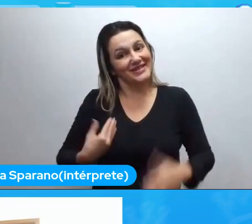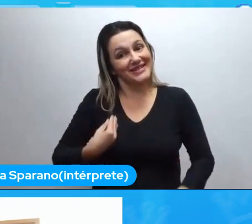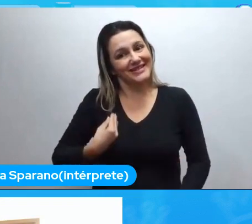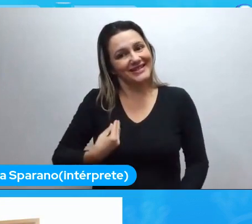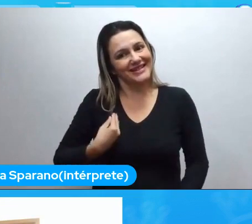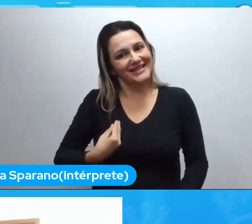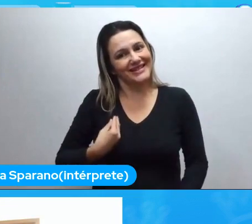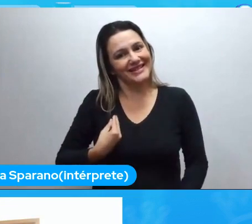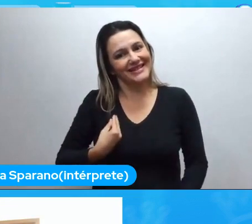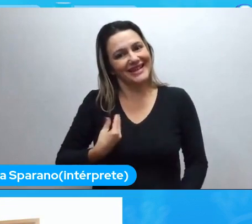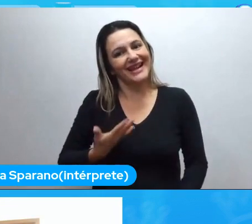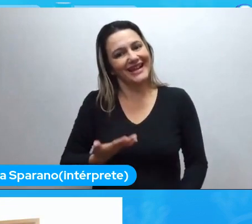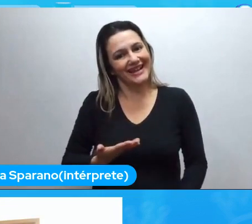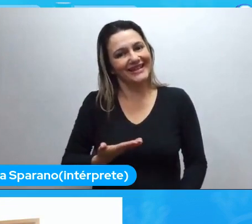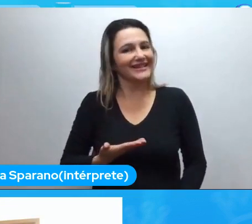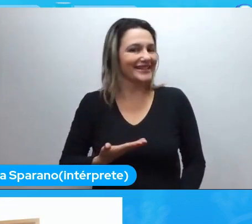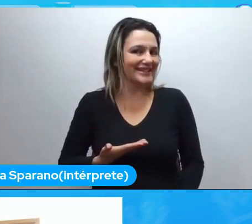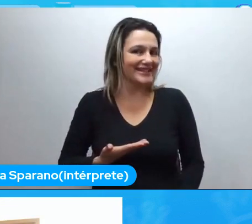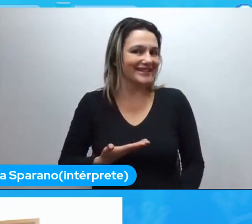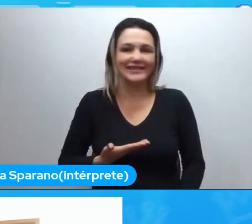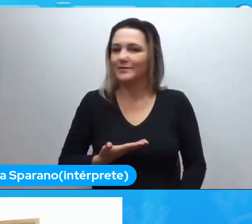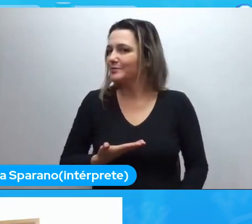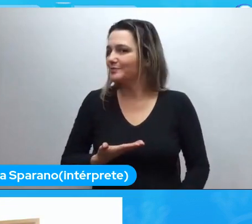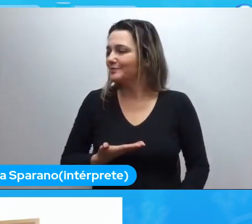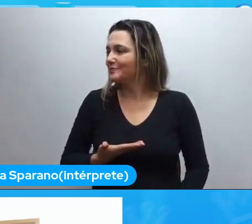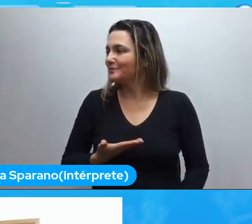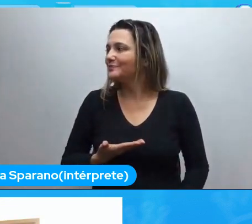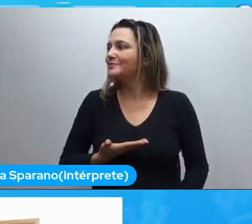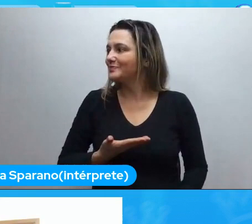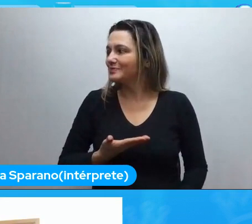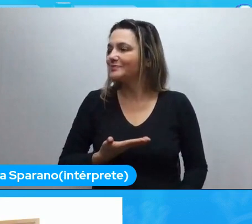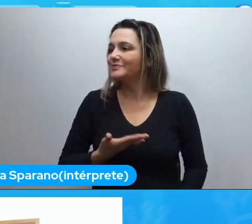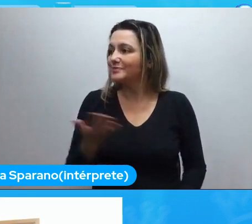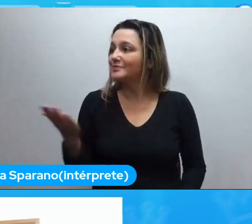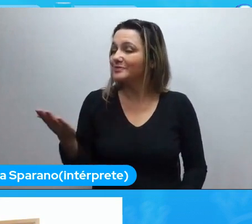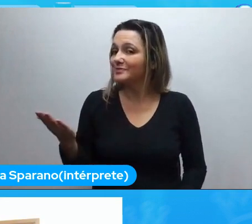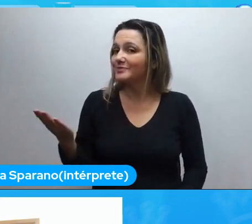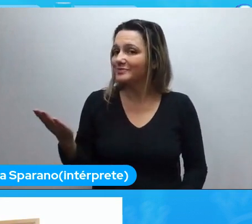Eu digo que é uma reparação histórica. Porque você já deveria ter sido quem do outro há muito tempo.